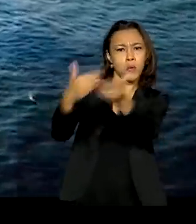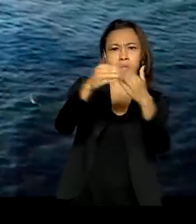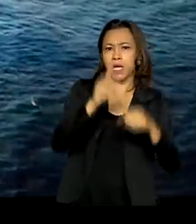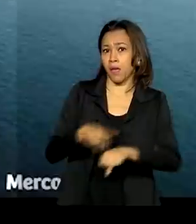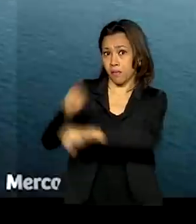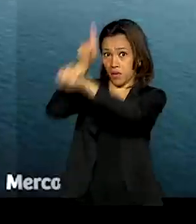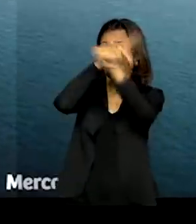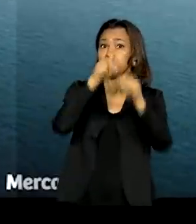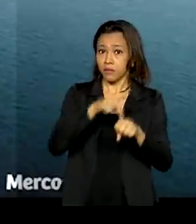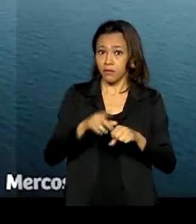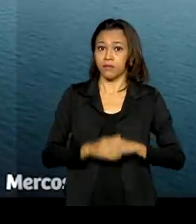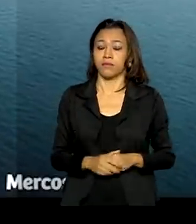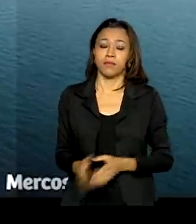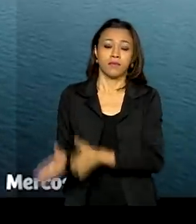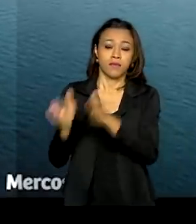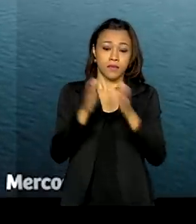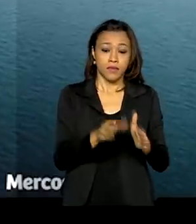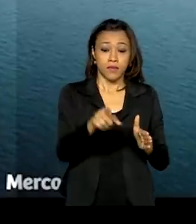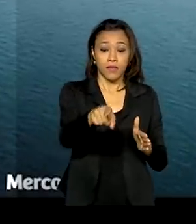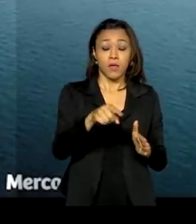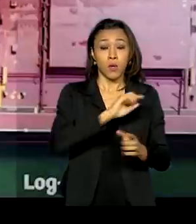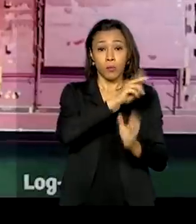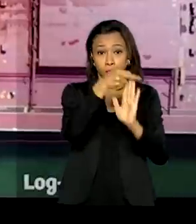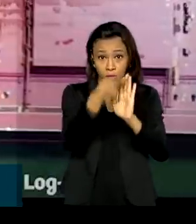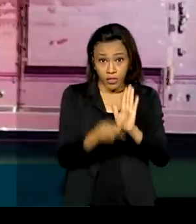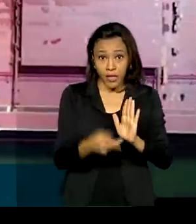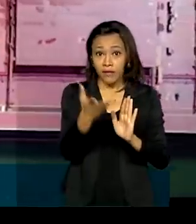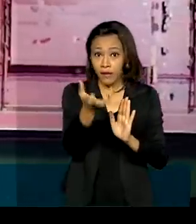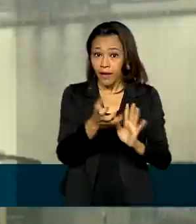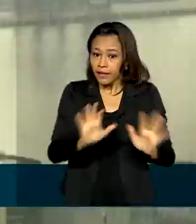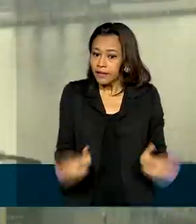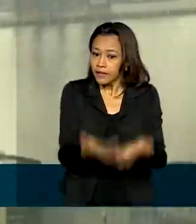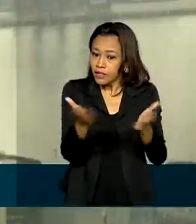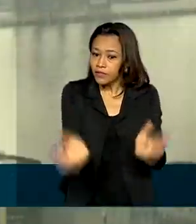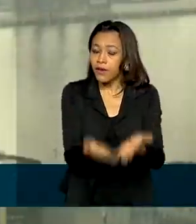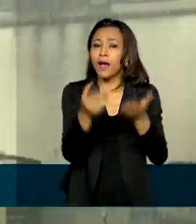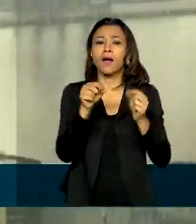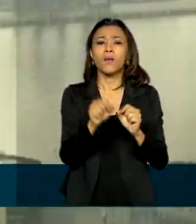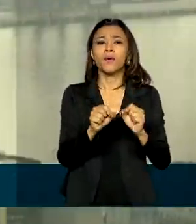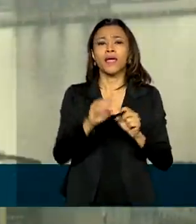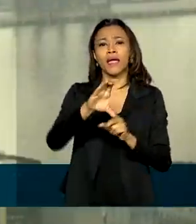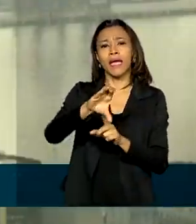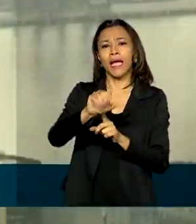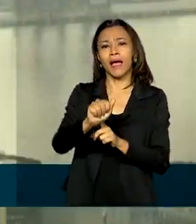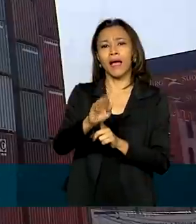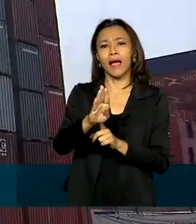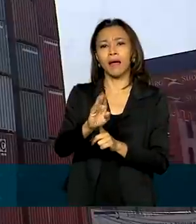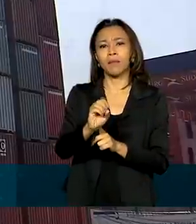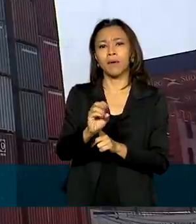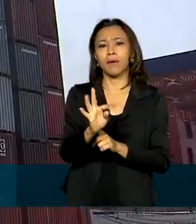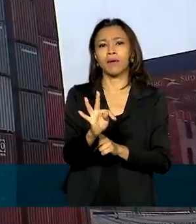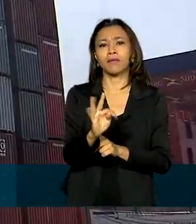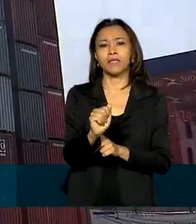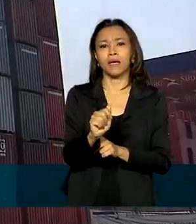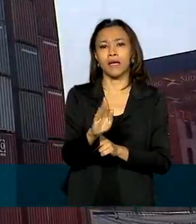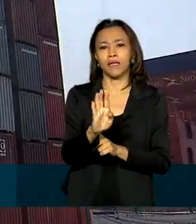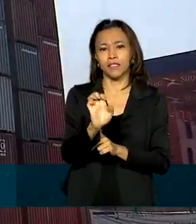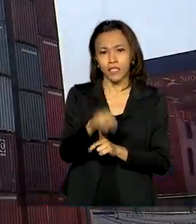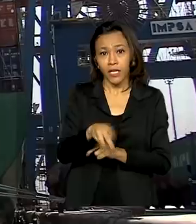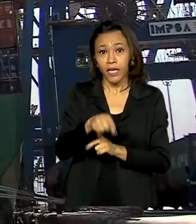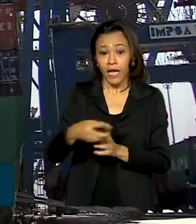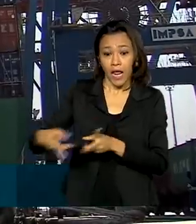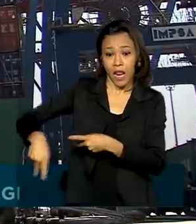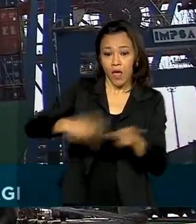O projeto quer incentivar a criação da chamada BR do Mar, ou navegação por cabotagem, que é o transporte de